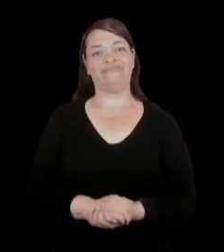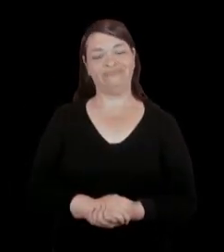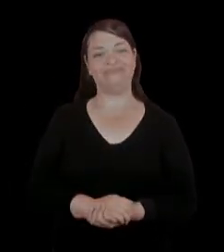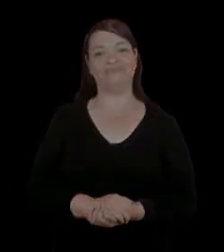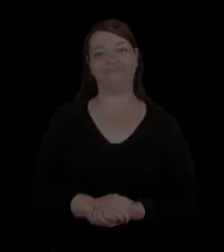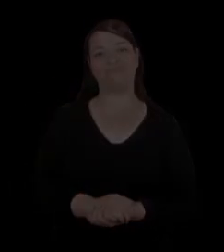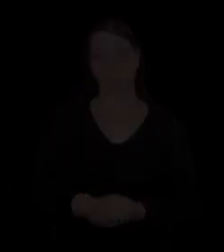Técnico